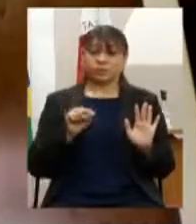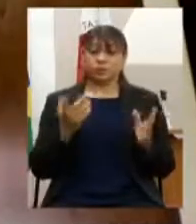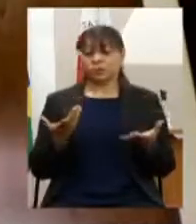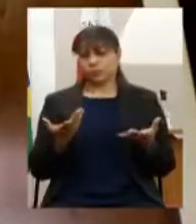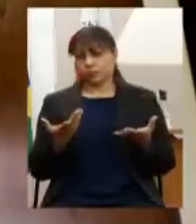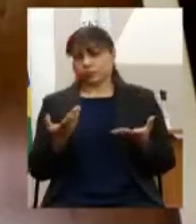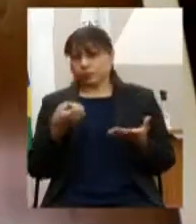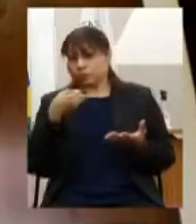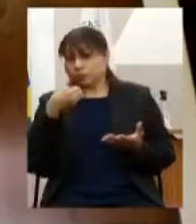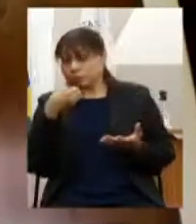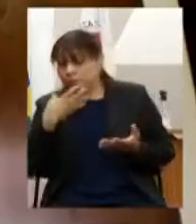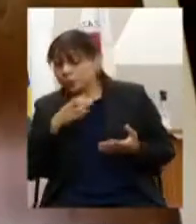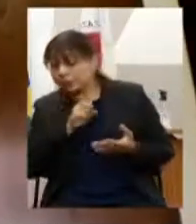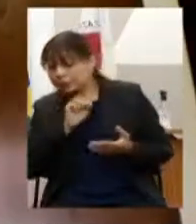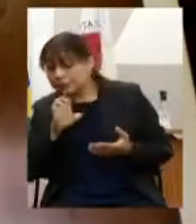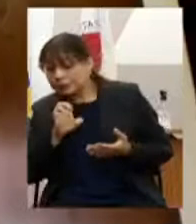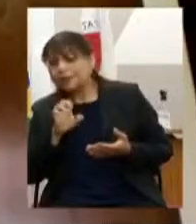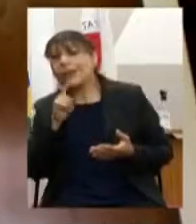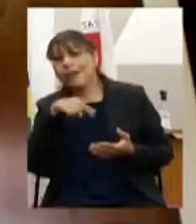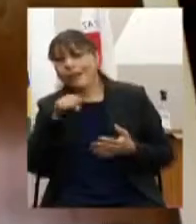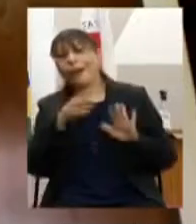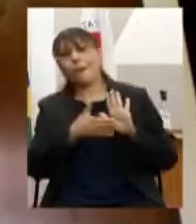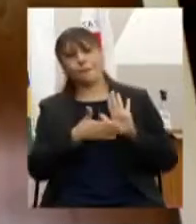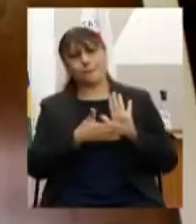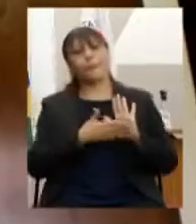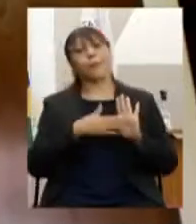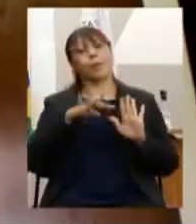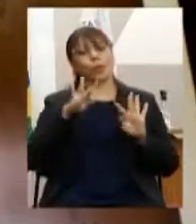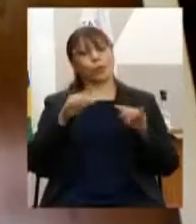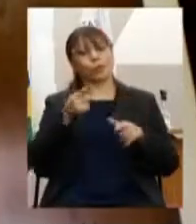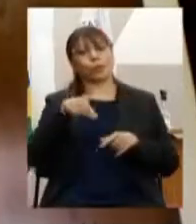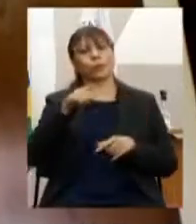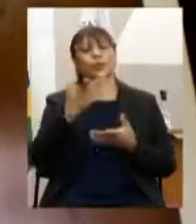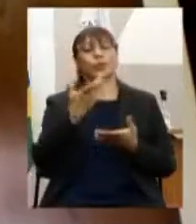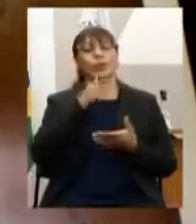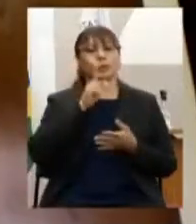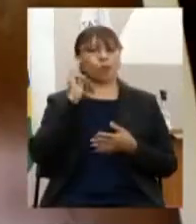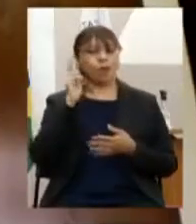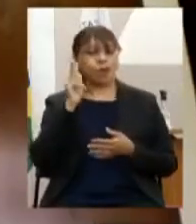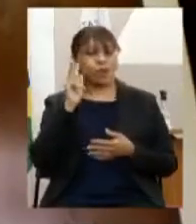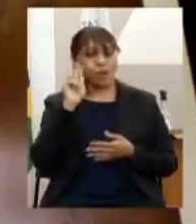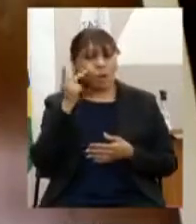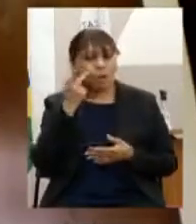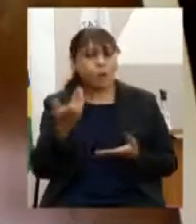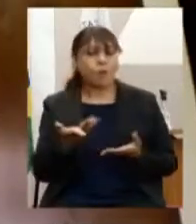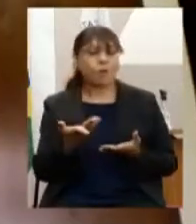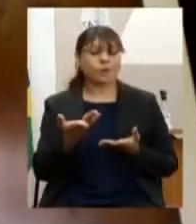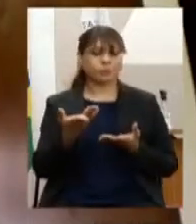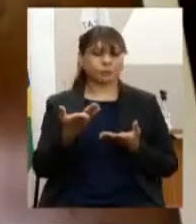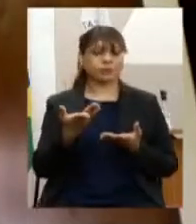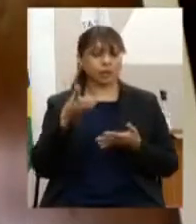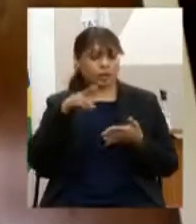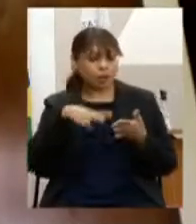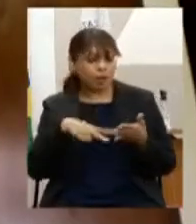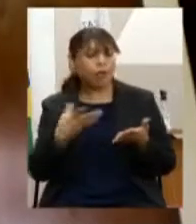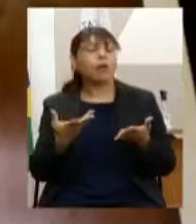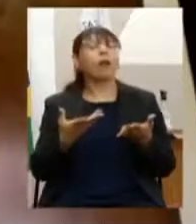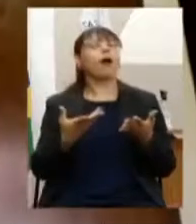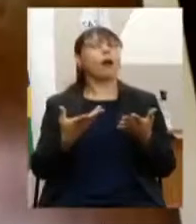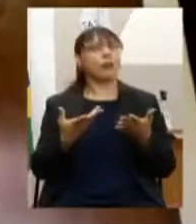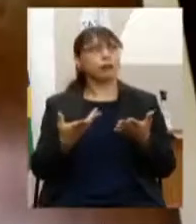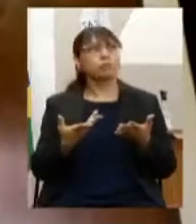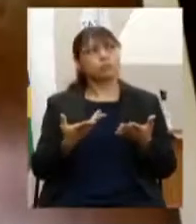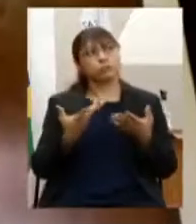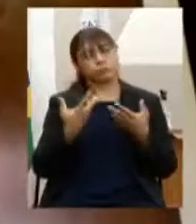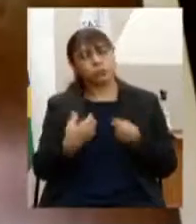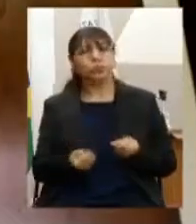essas propostas foram reconhecidas de fato forem consideradas e levadas a efeito